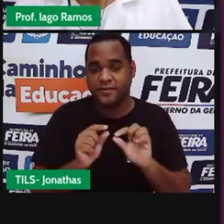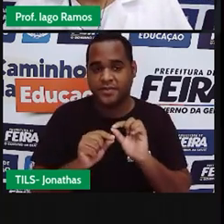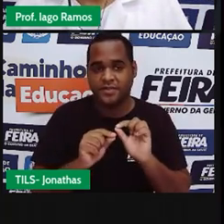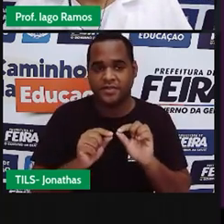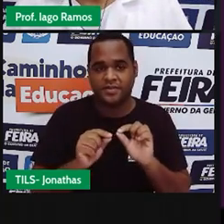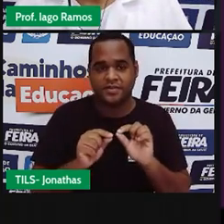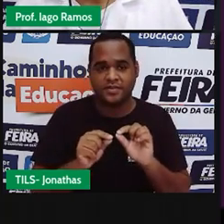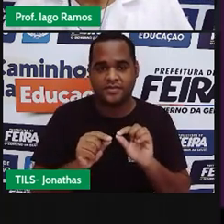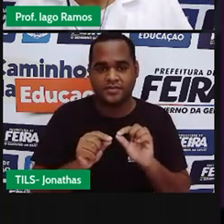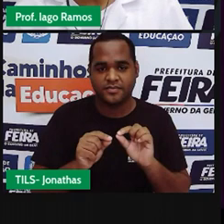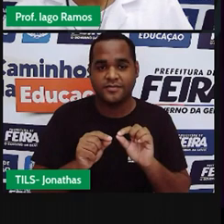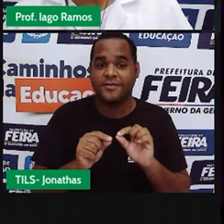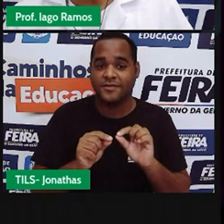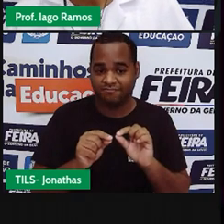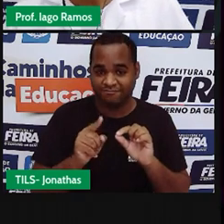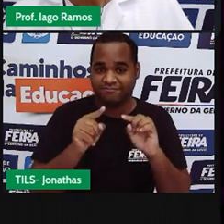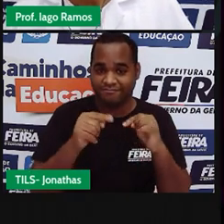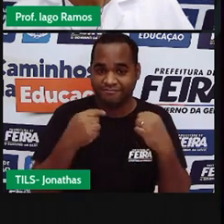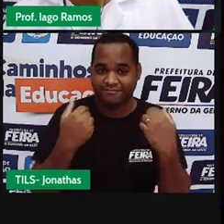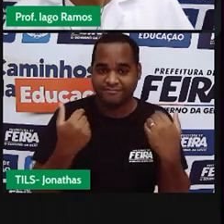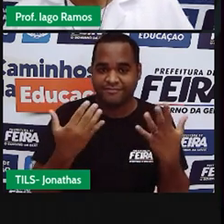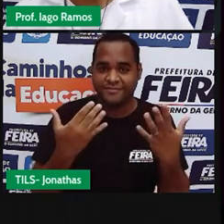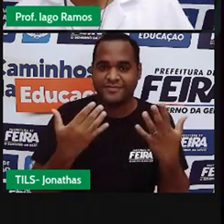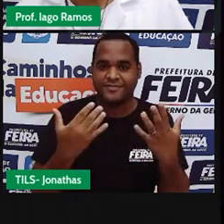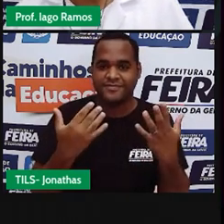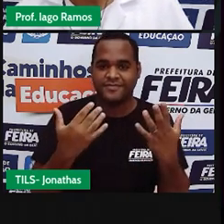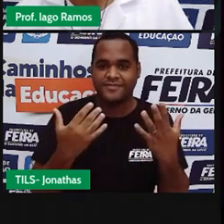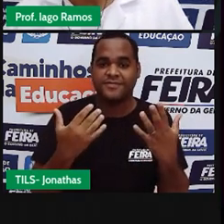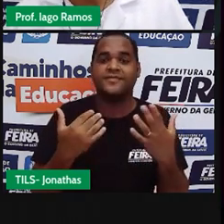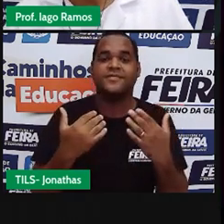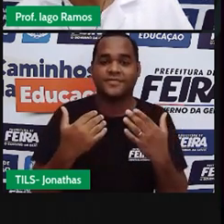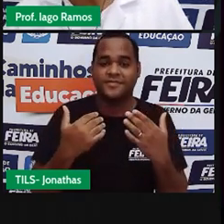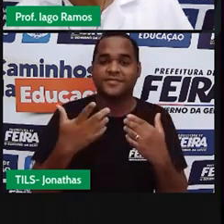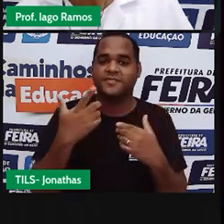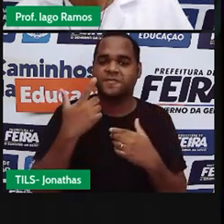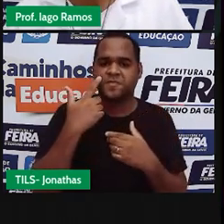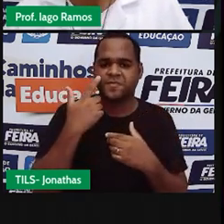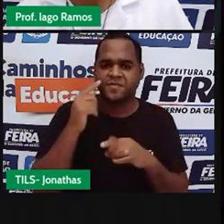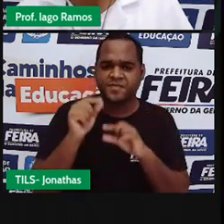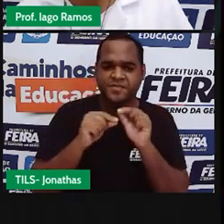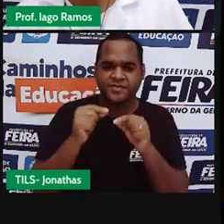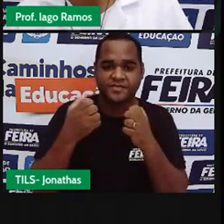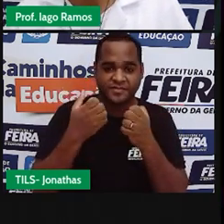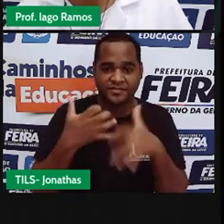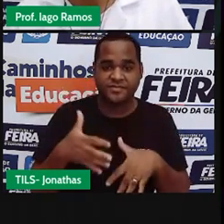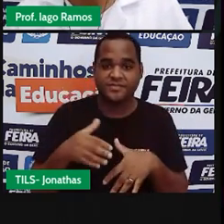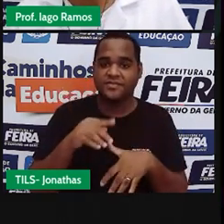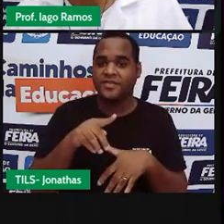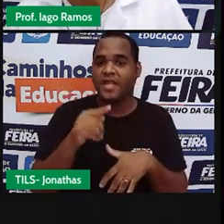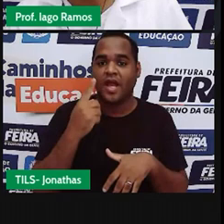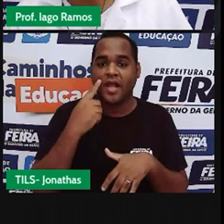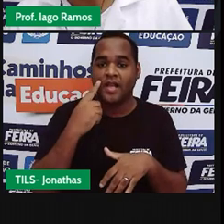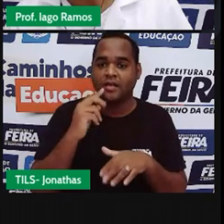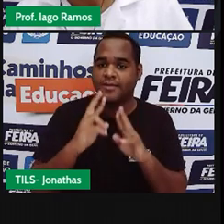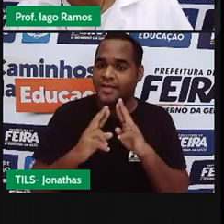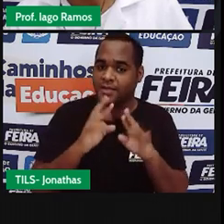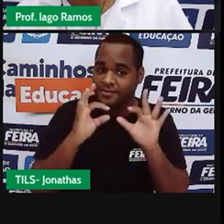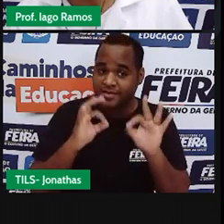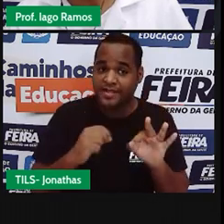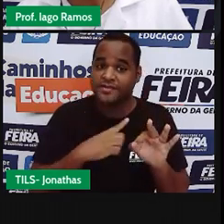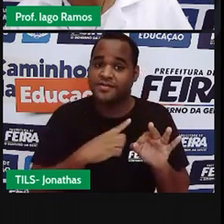pronto e aí aqui está a pergunta aqui está as opções de resposta